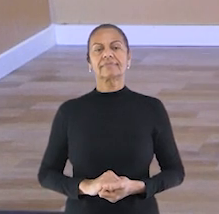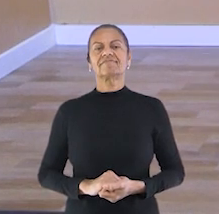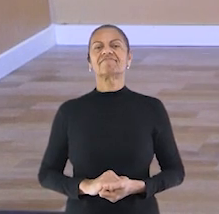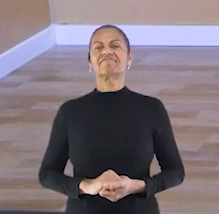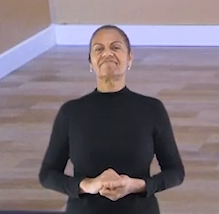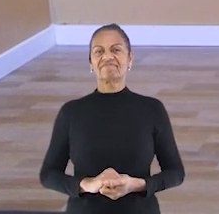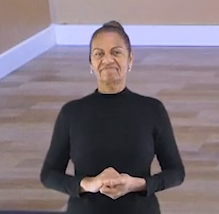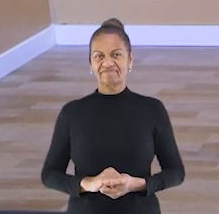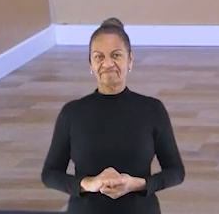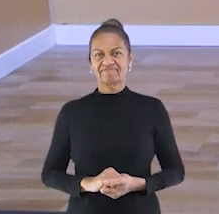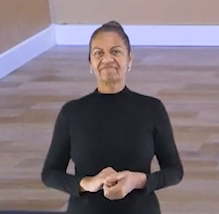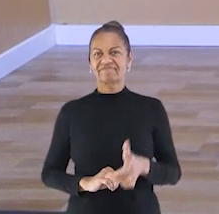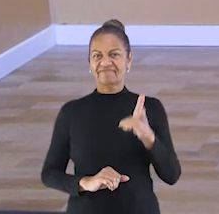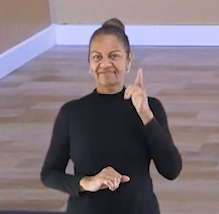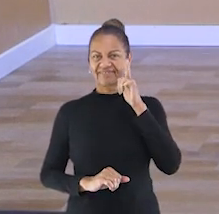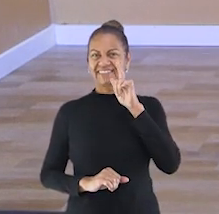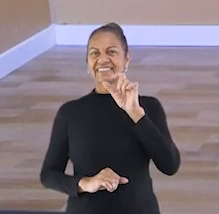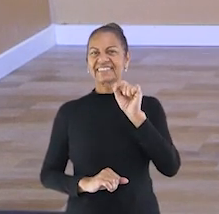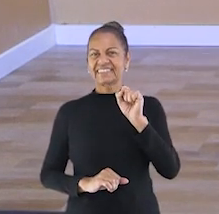Aê.